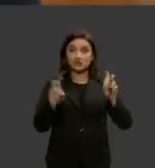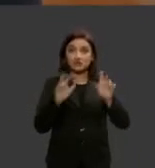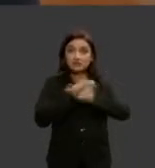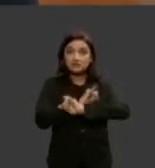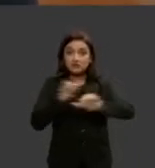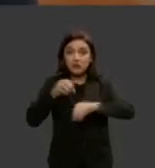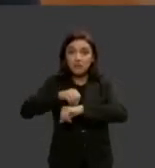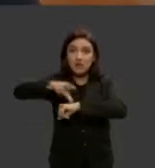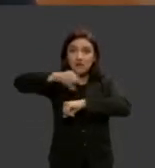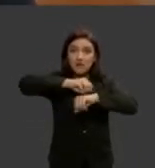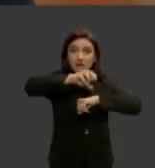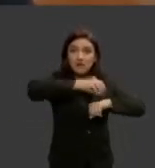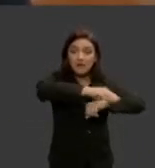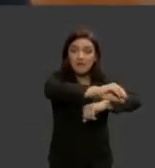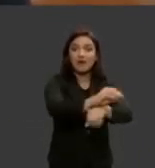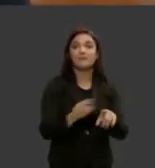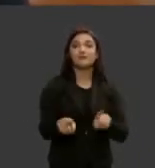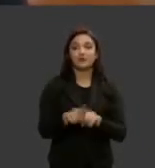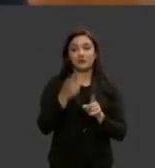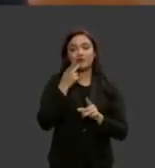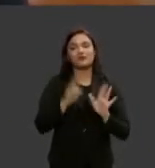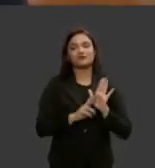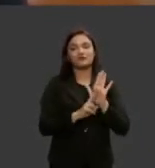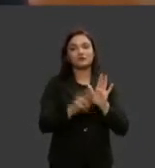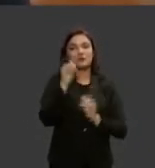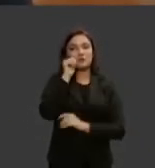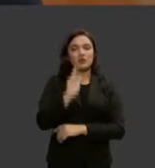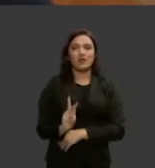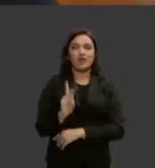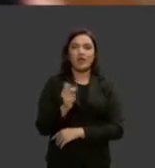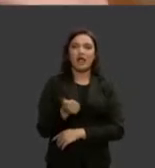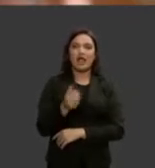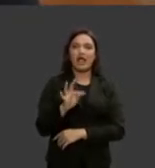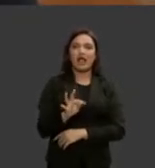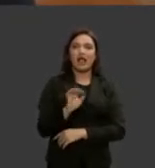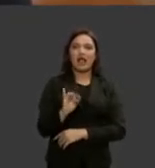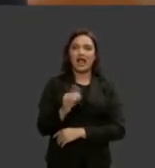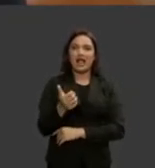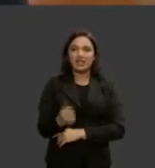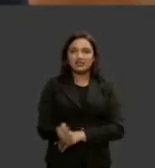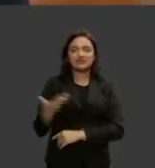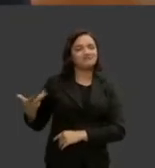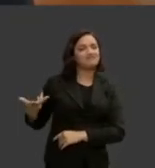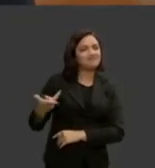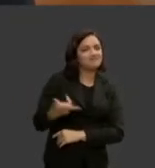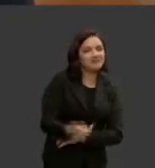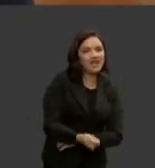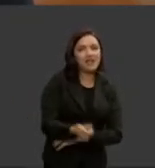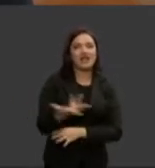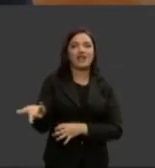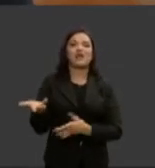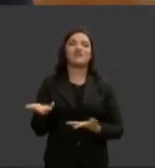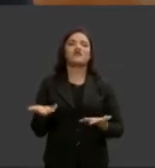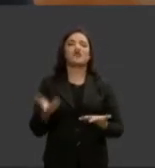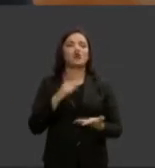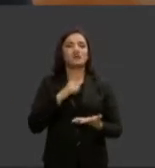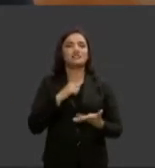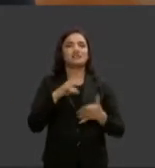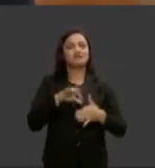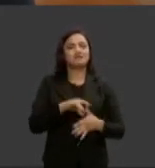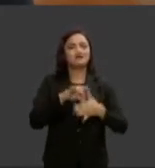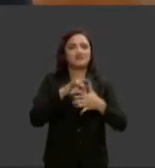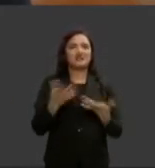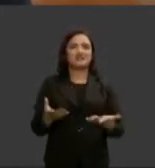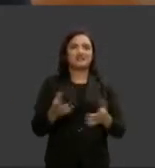e faço também aqui uma referência a jornalista Kátia pela sua brilhante condução nesse painel tudo isso que a gente está